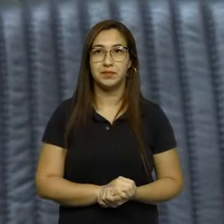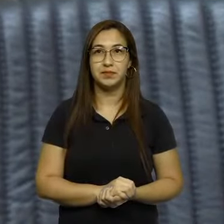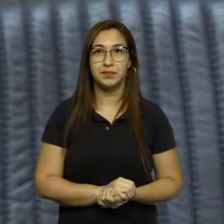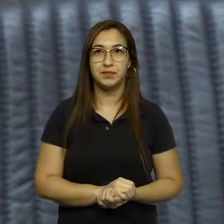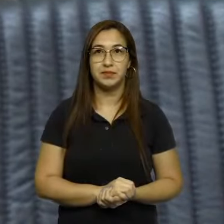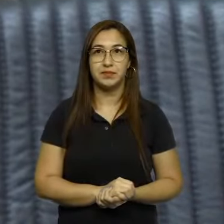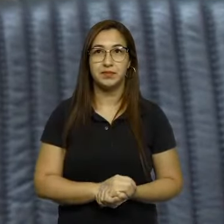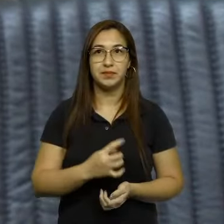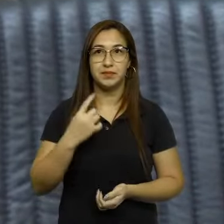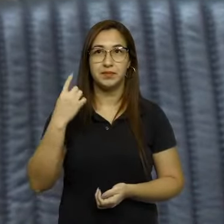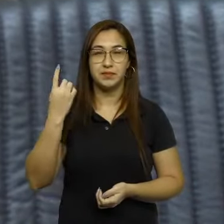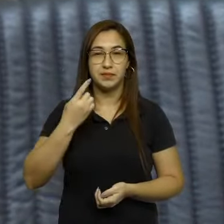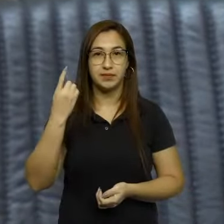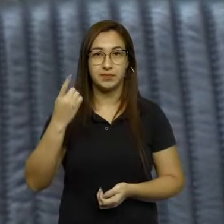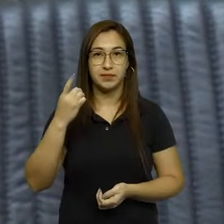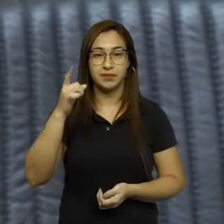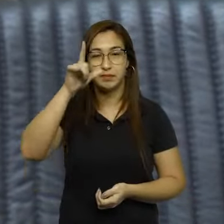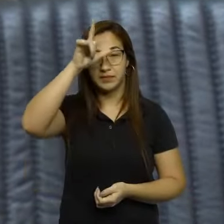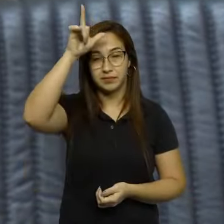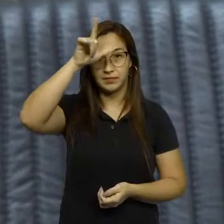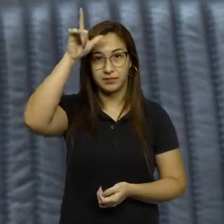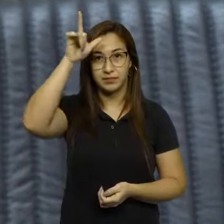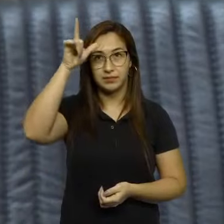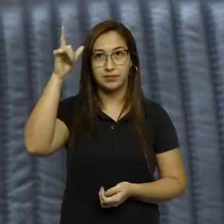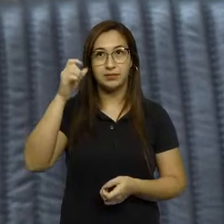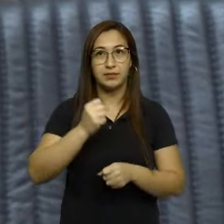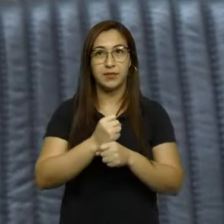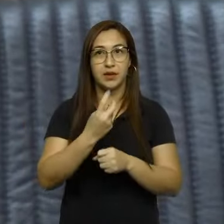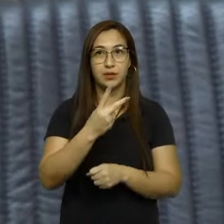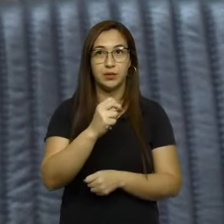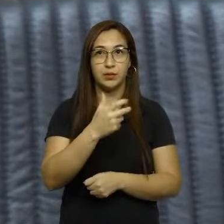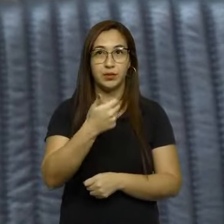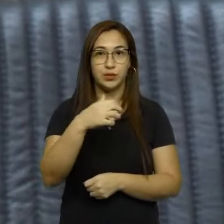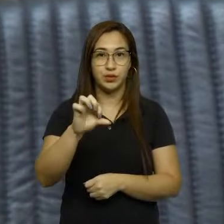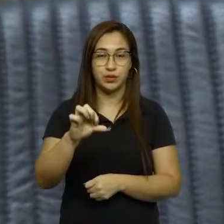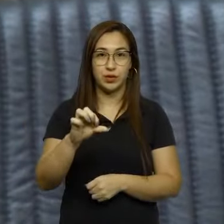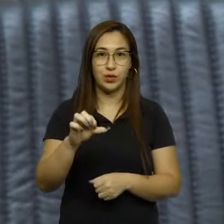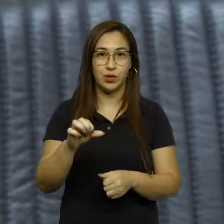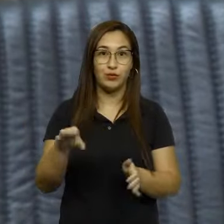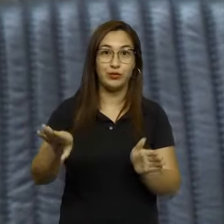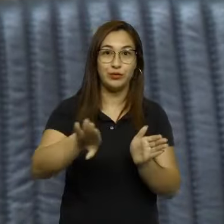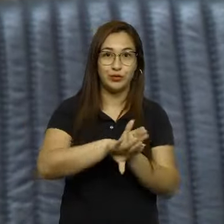Deputado Sargento Lima, 2019, mas chegou aqui. Esse chegou.